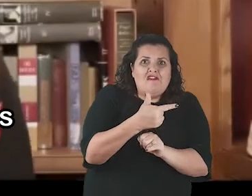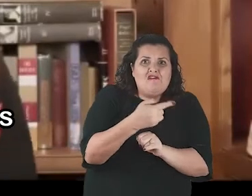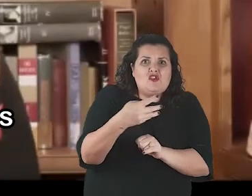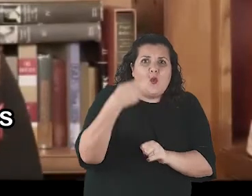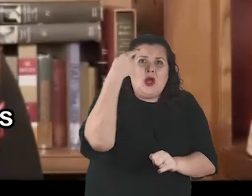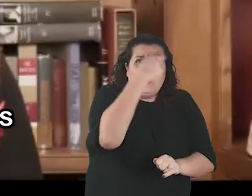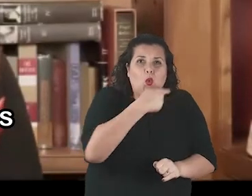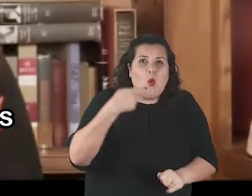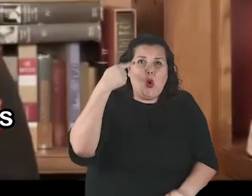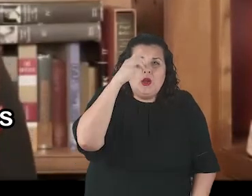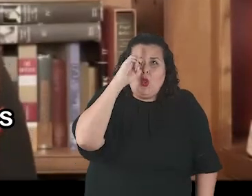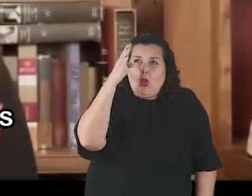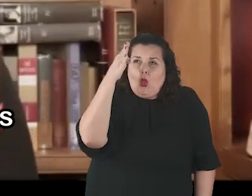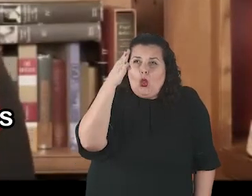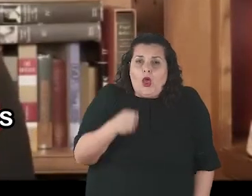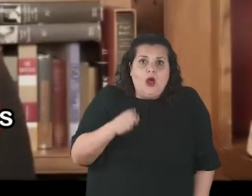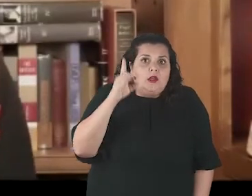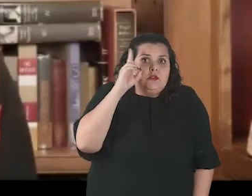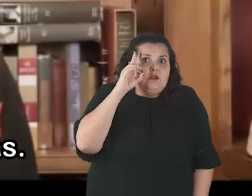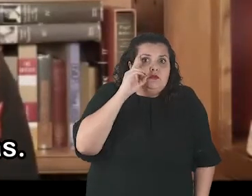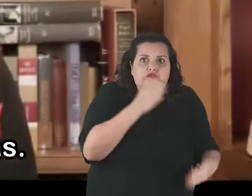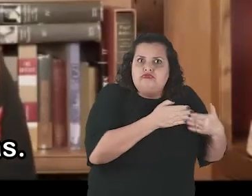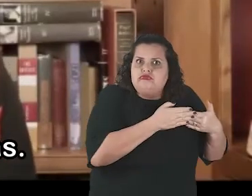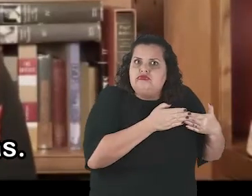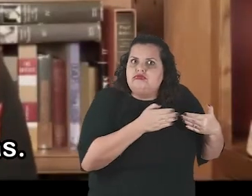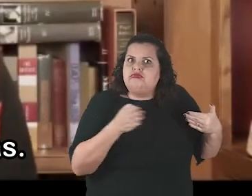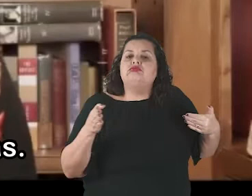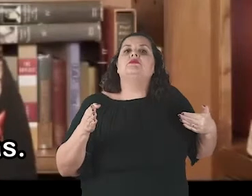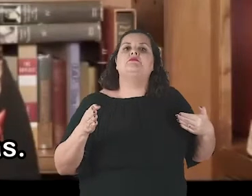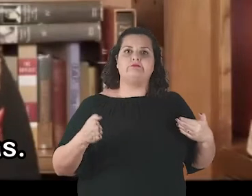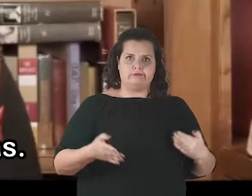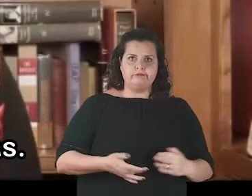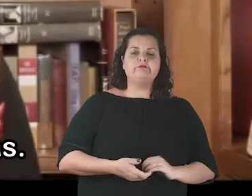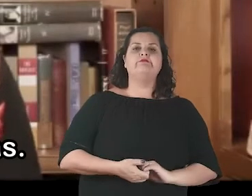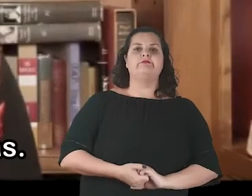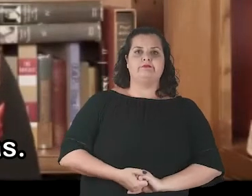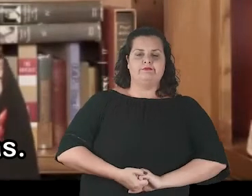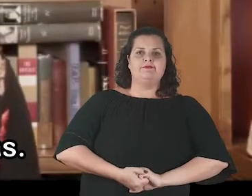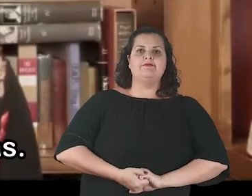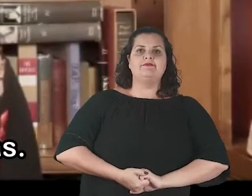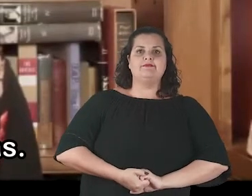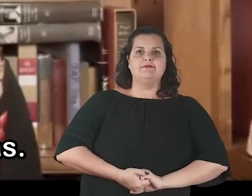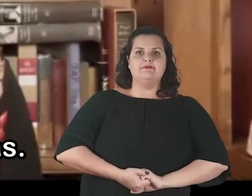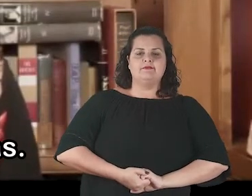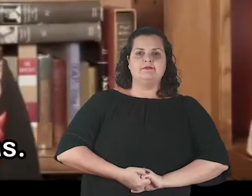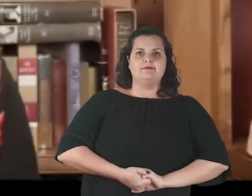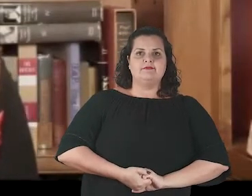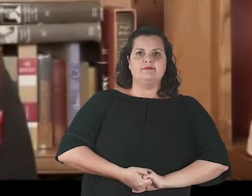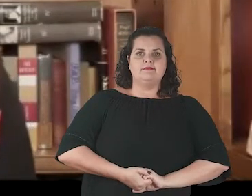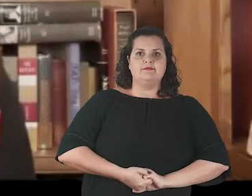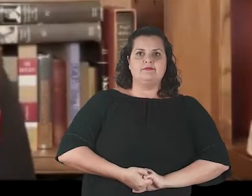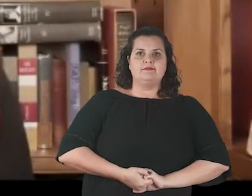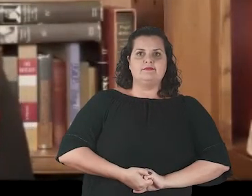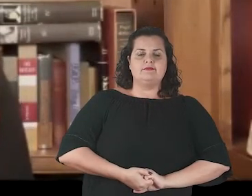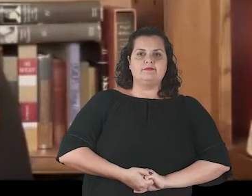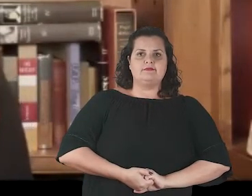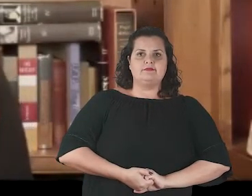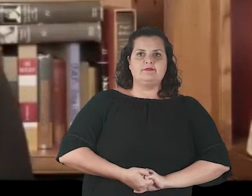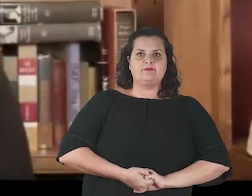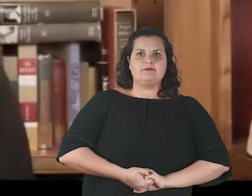relatam que ficam conectados continuamente, todas as horas de todos os dias.